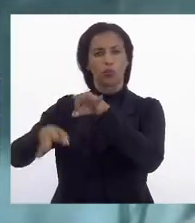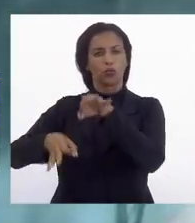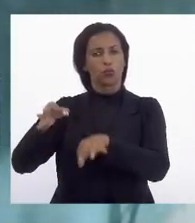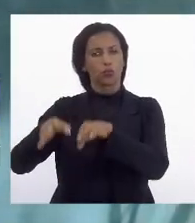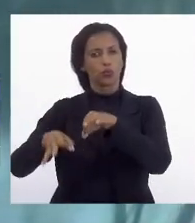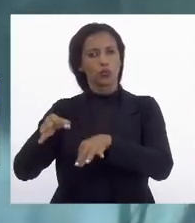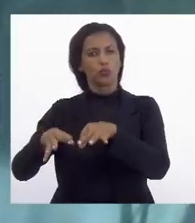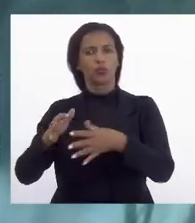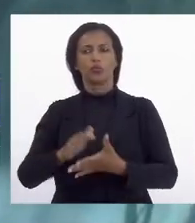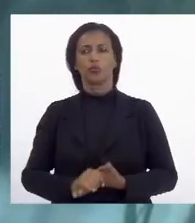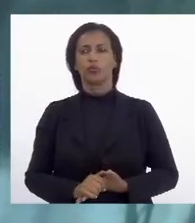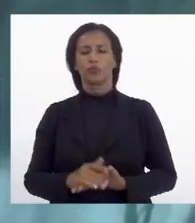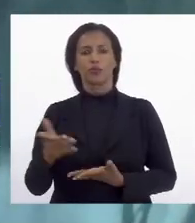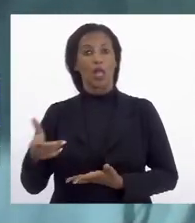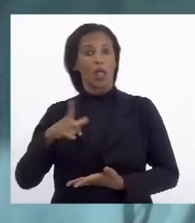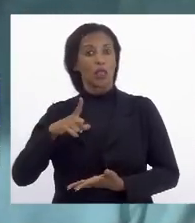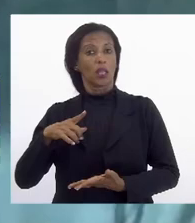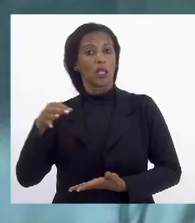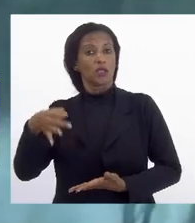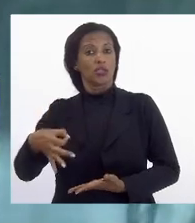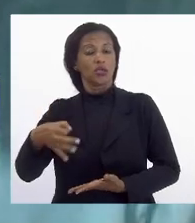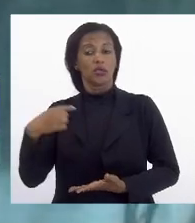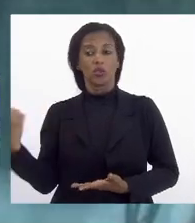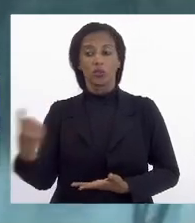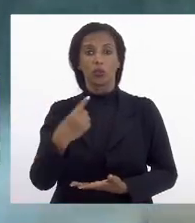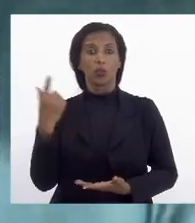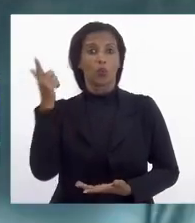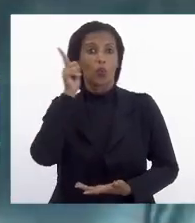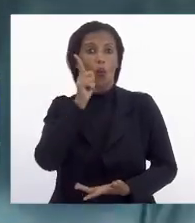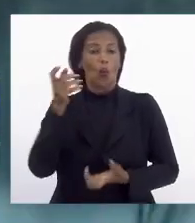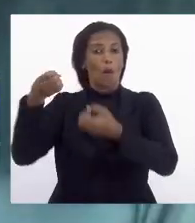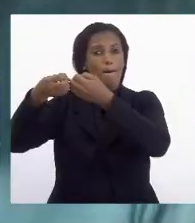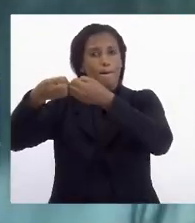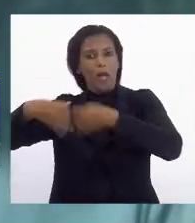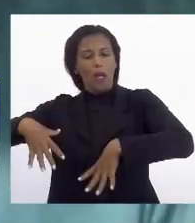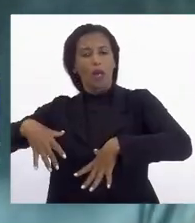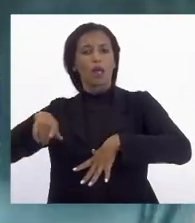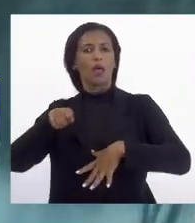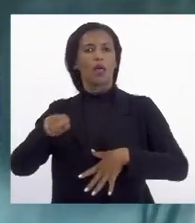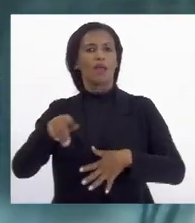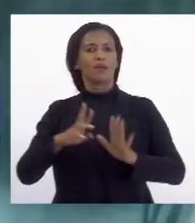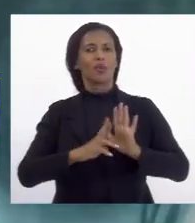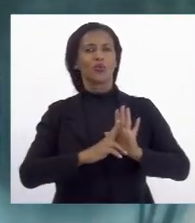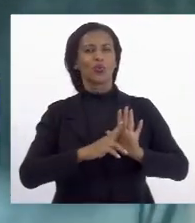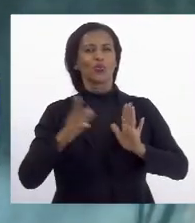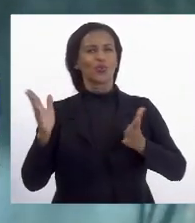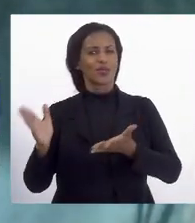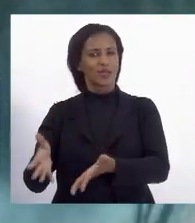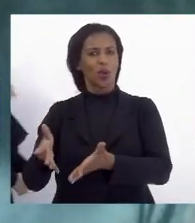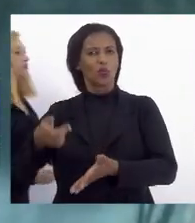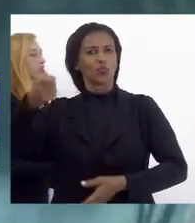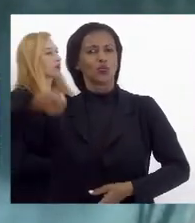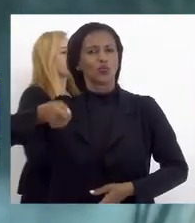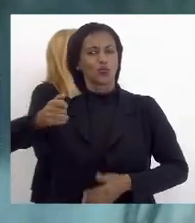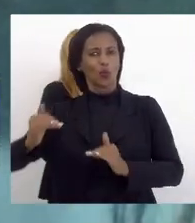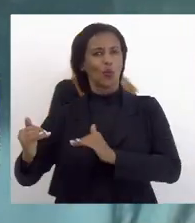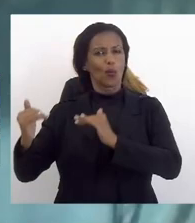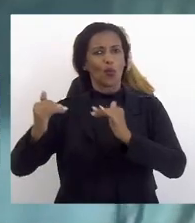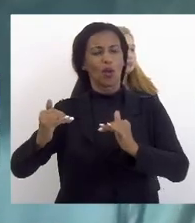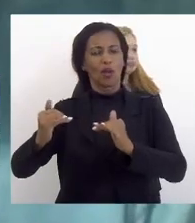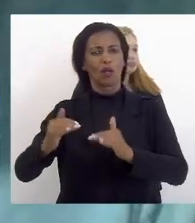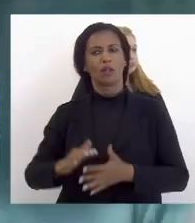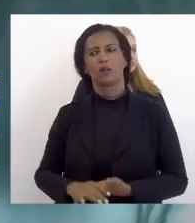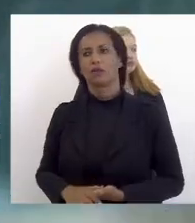ele teve um papel decisivo e nós conseguimos derrubar essa resolução do Tribunal de Justiça